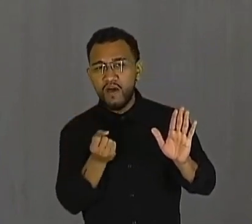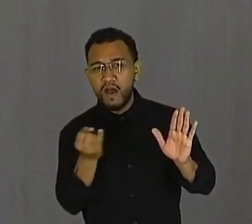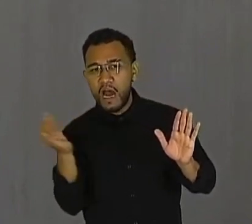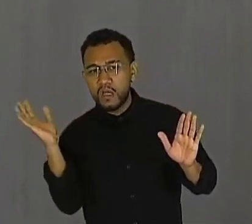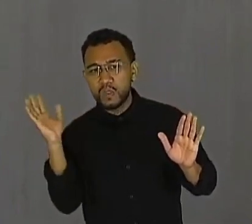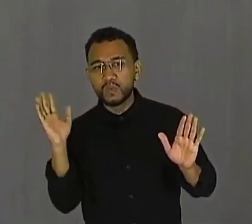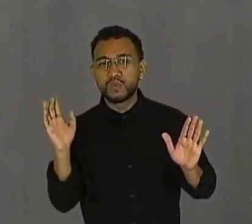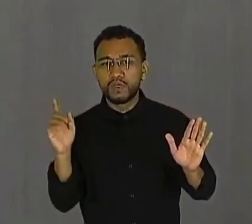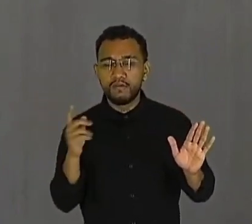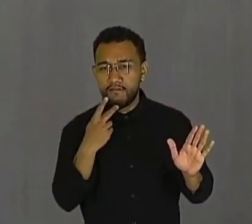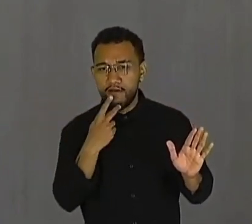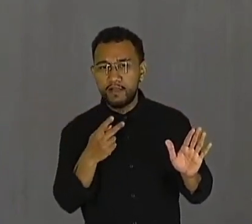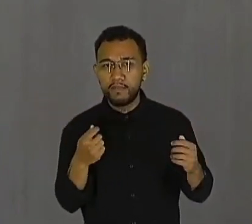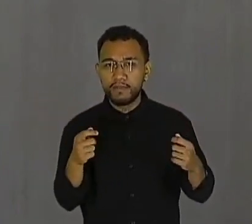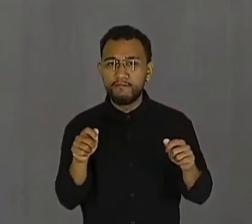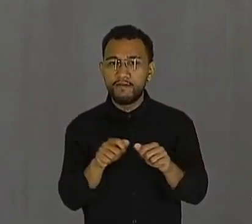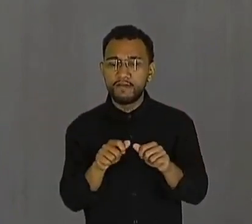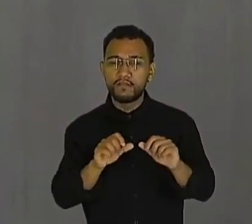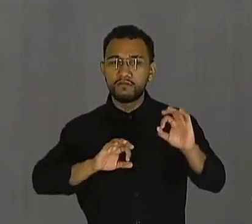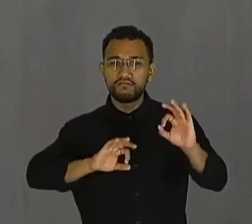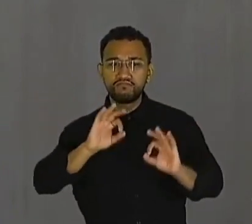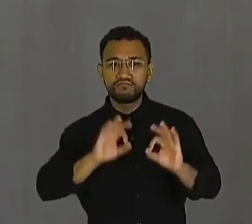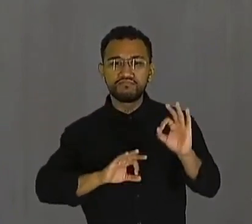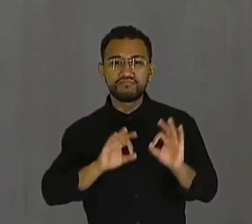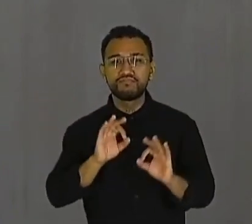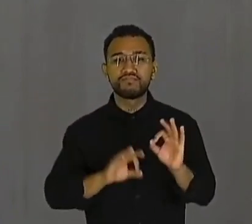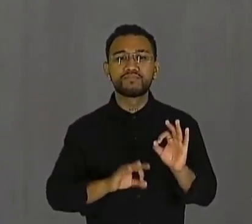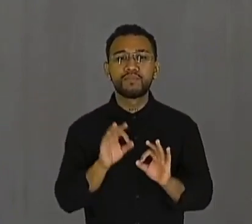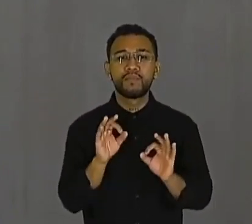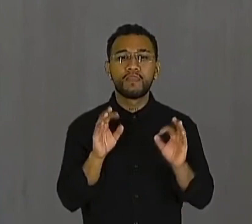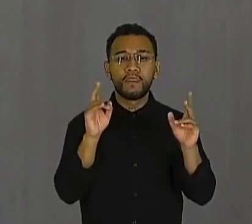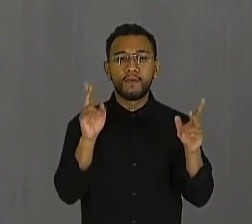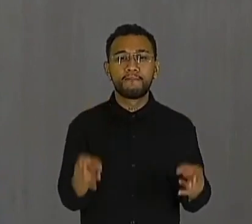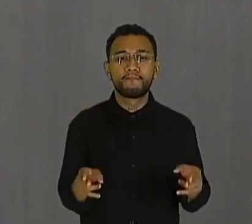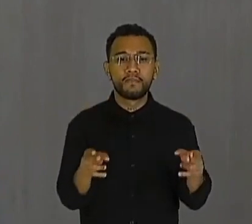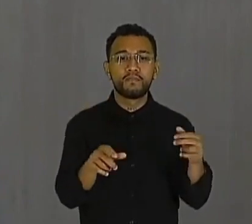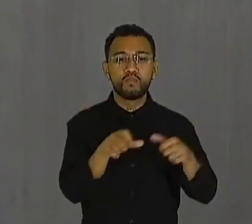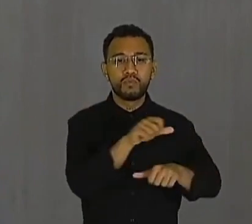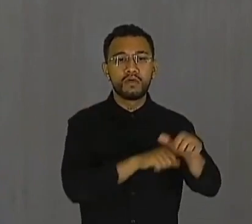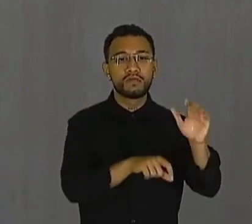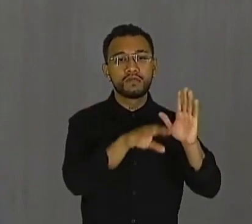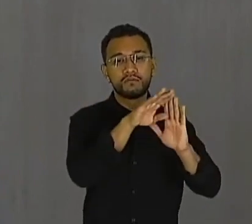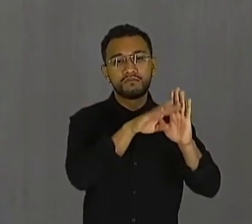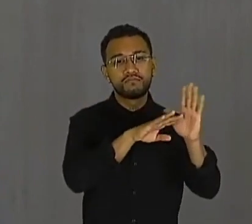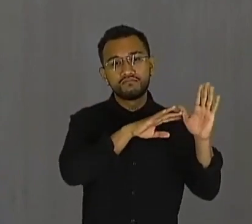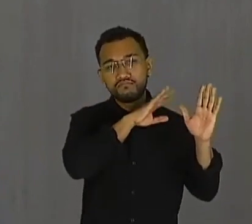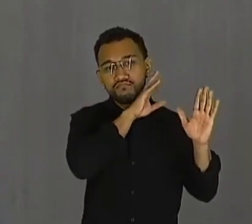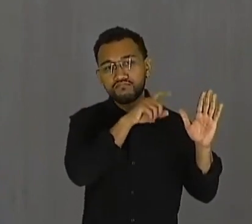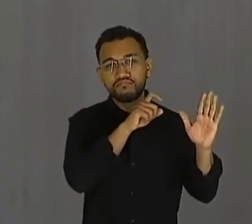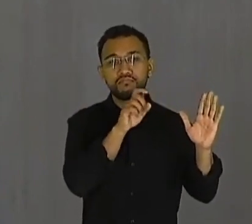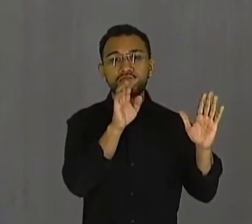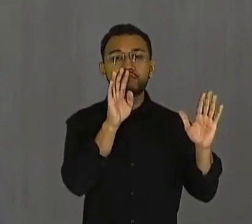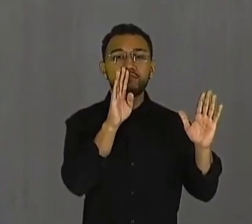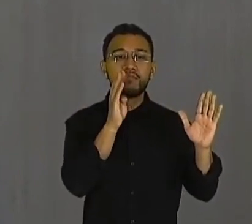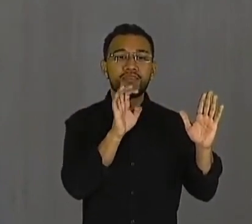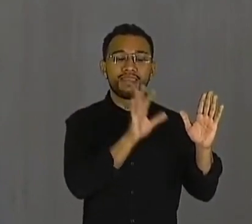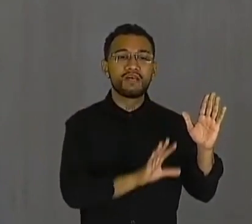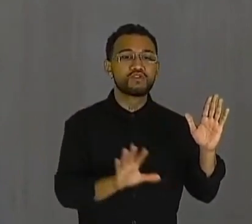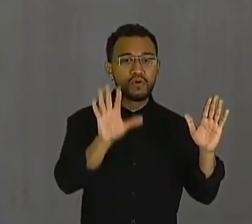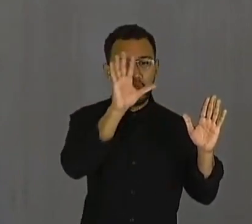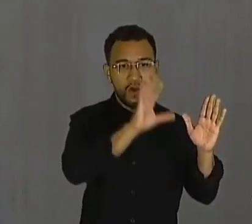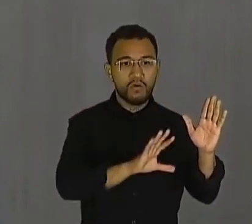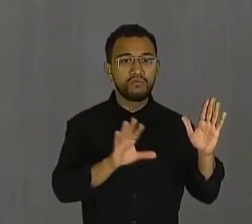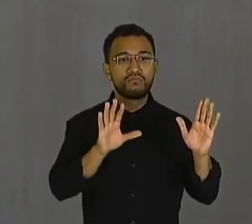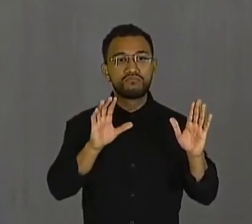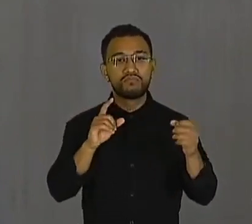para fazer a simetria com a mudança tributária que houve a nível nacional e com os julgados